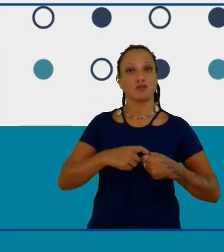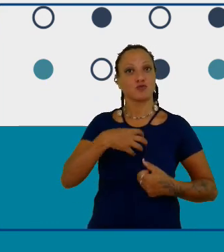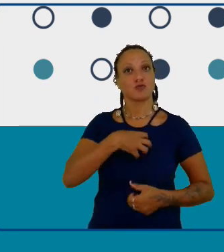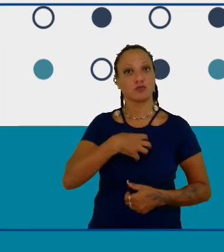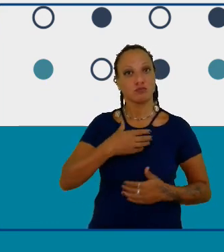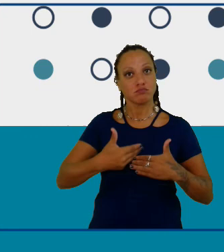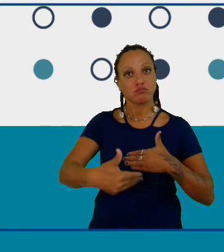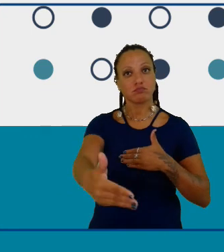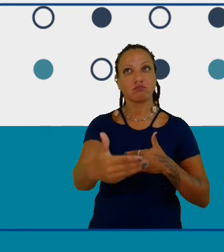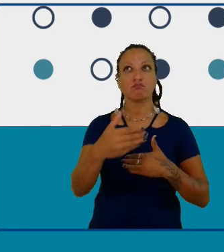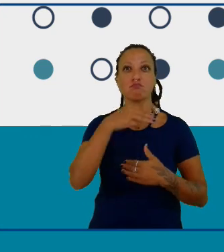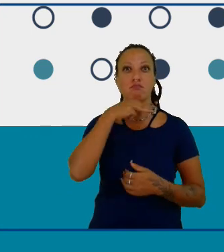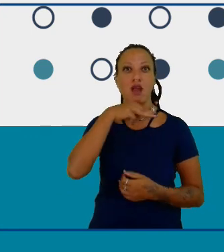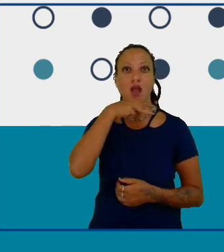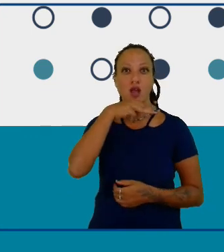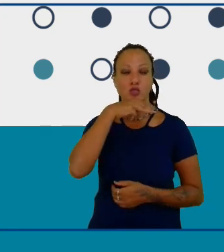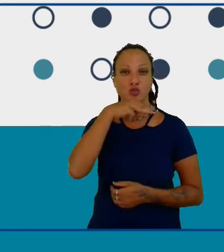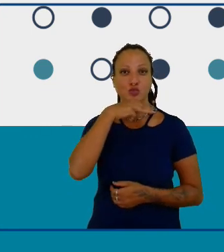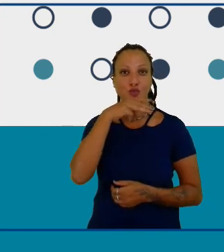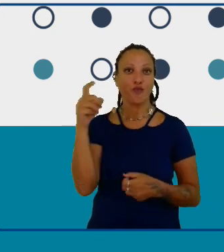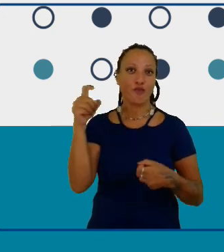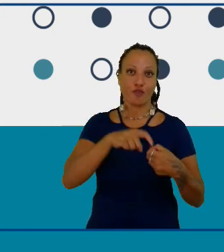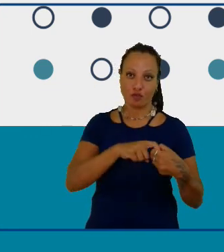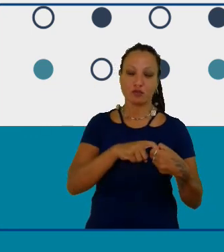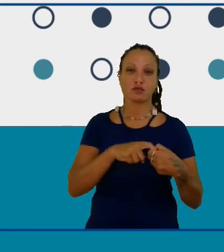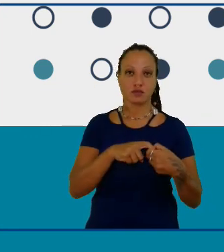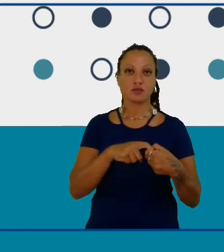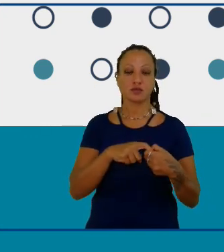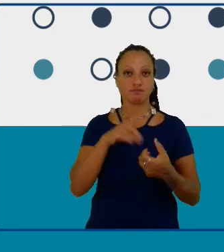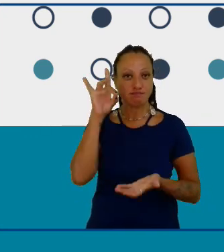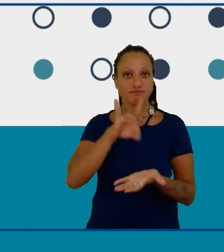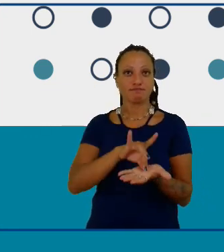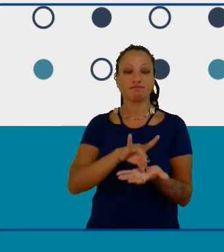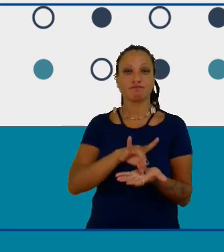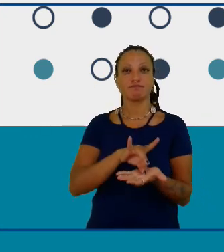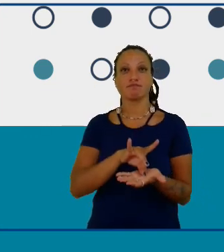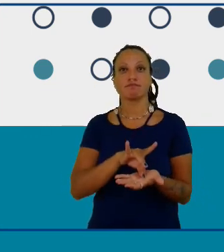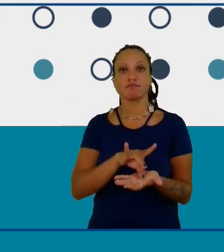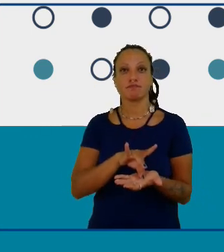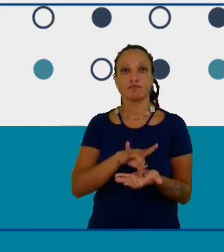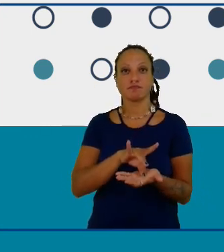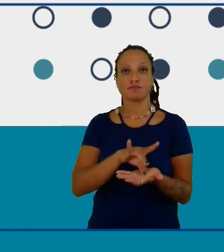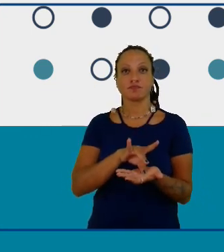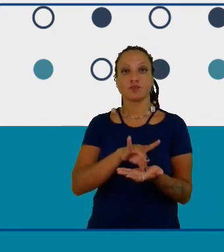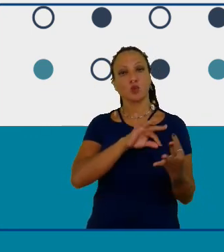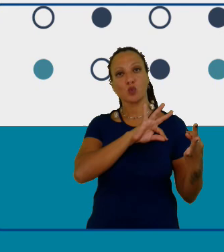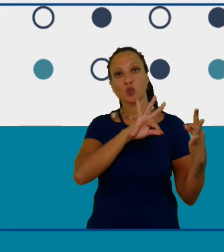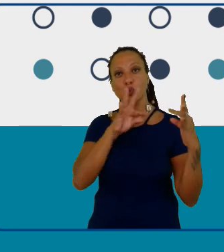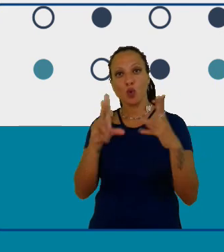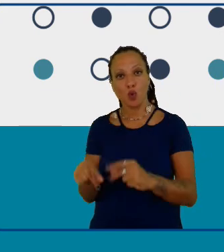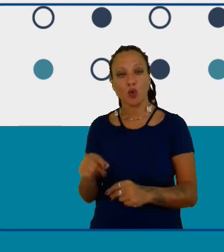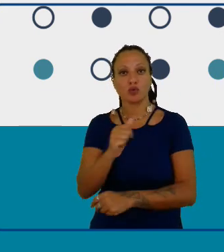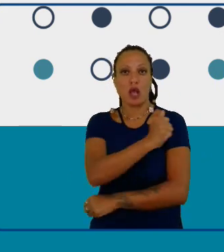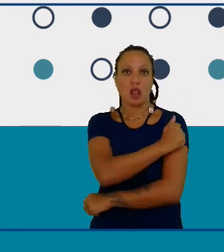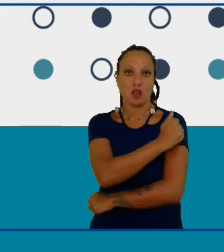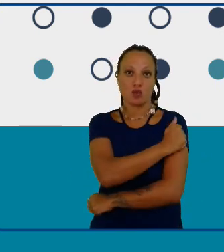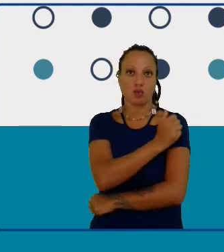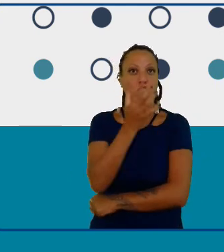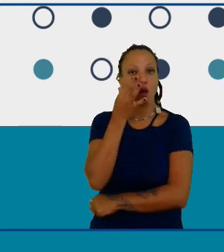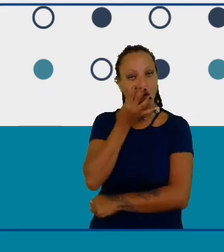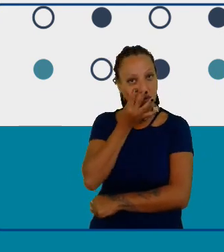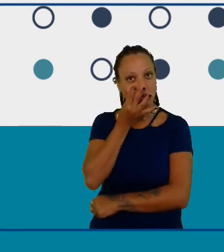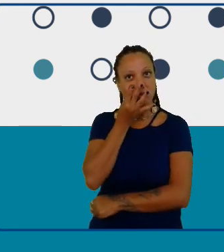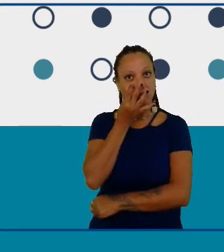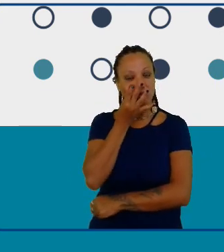março nós começamos começaremos com todas todos os alunos na escola sem